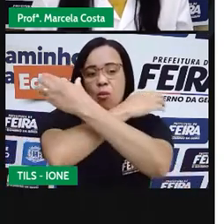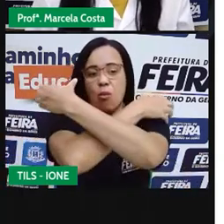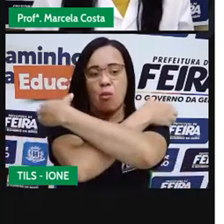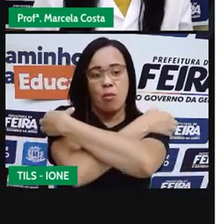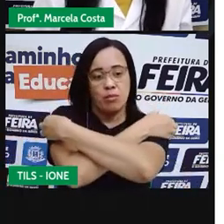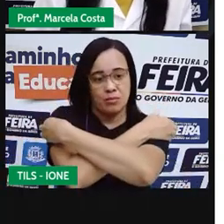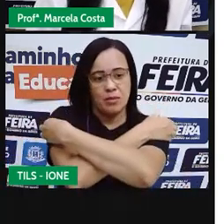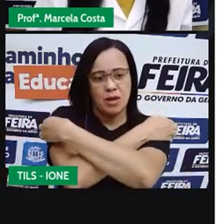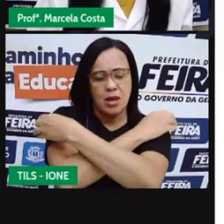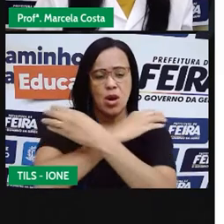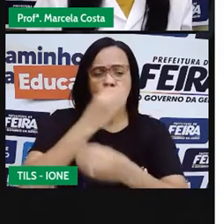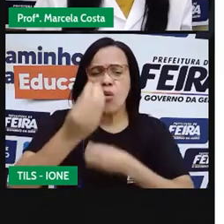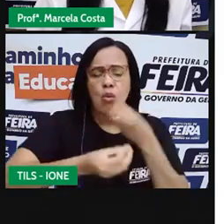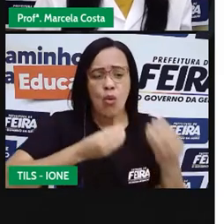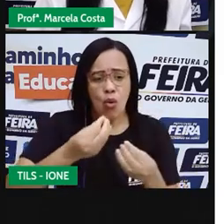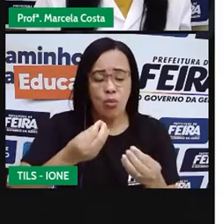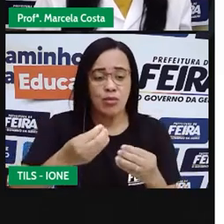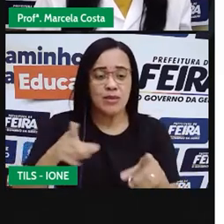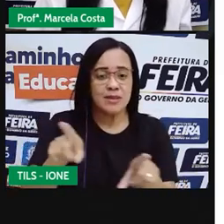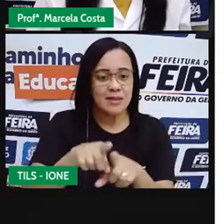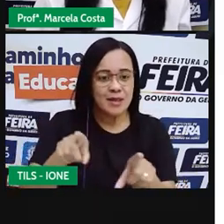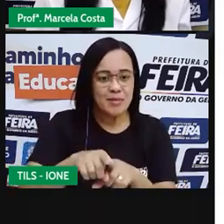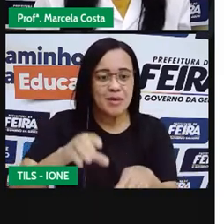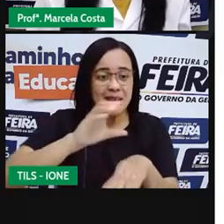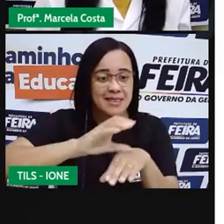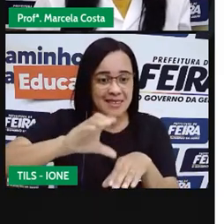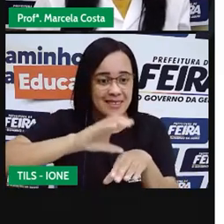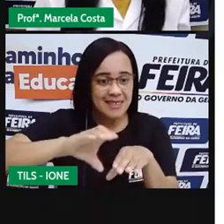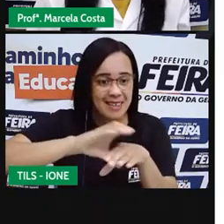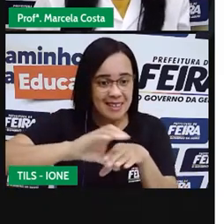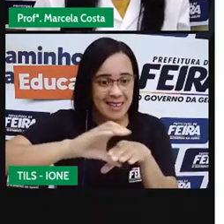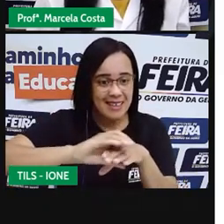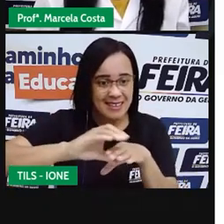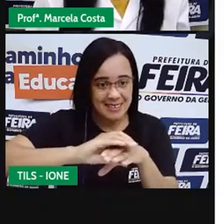E a história da Cinderela, você conhece?